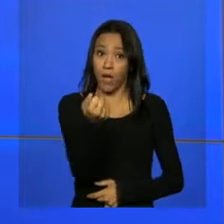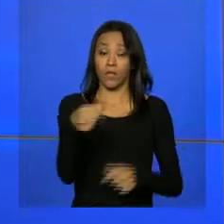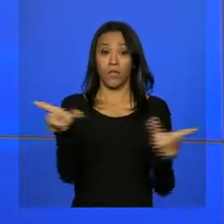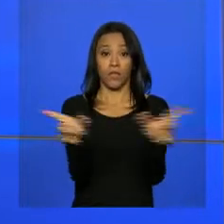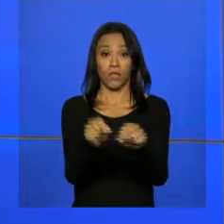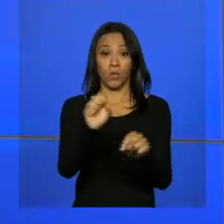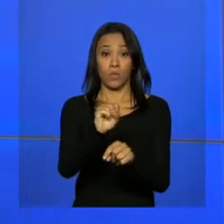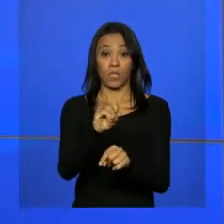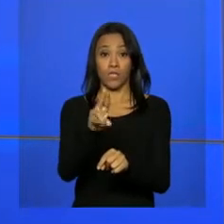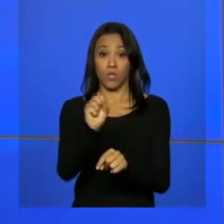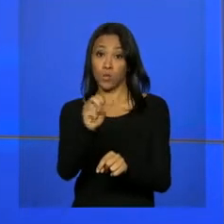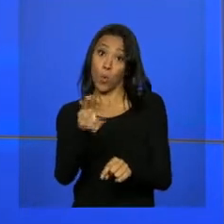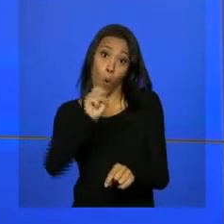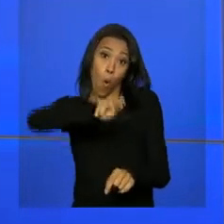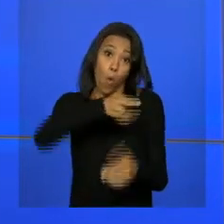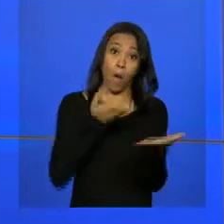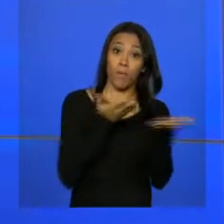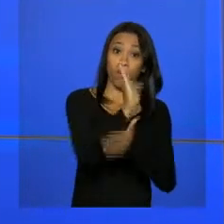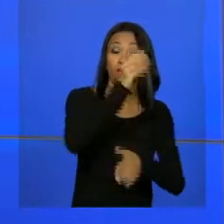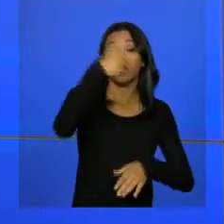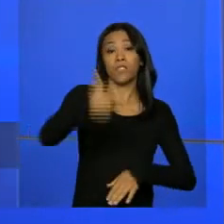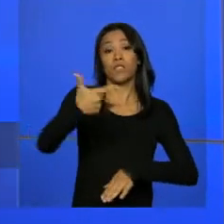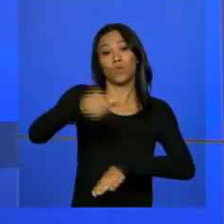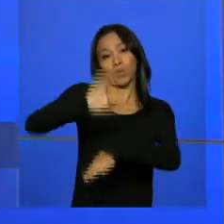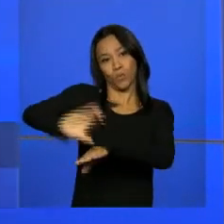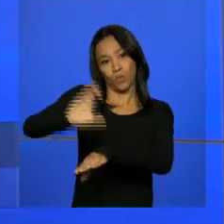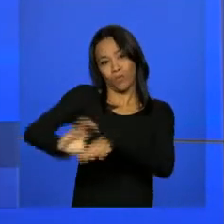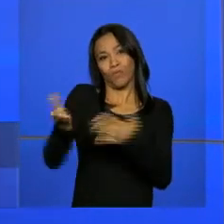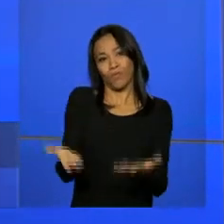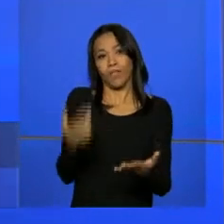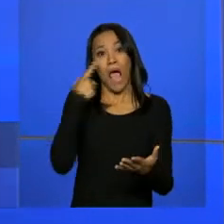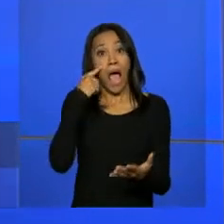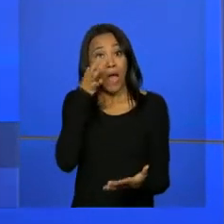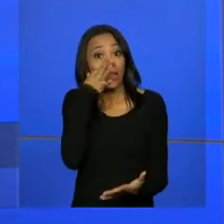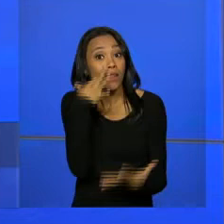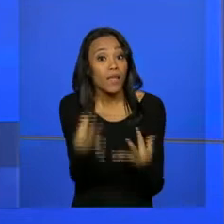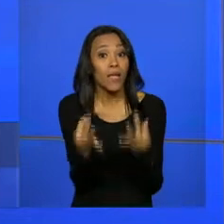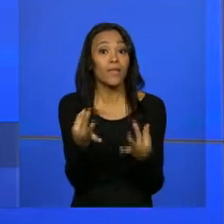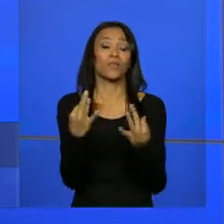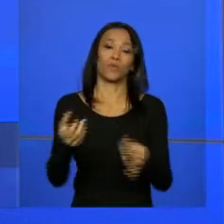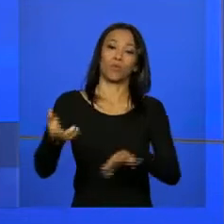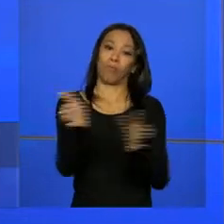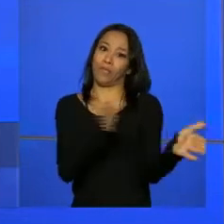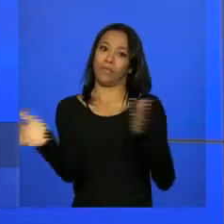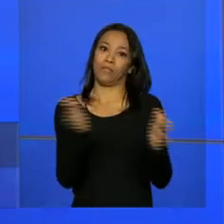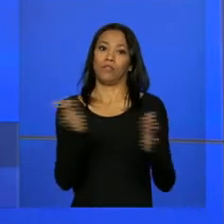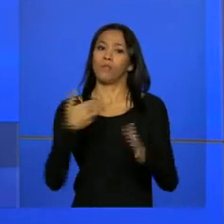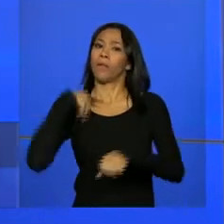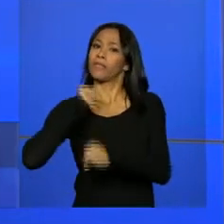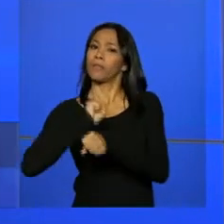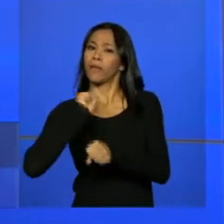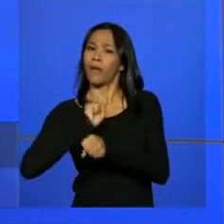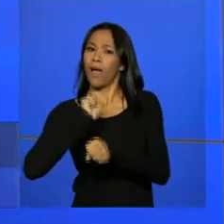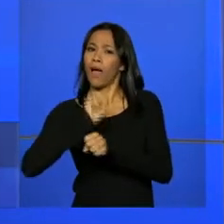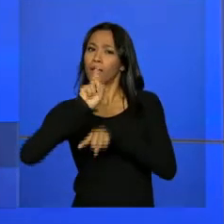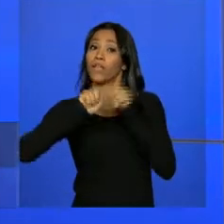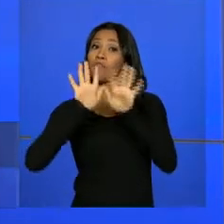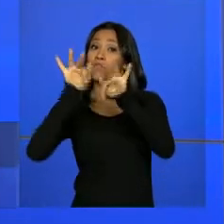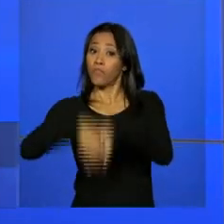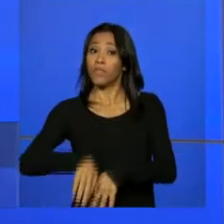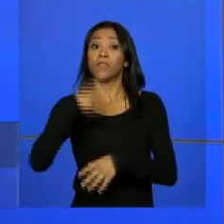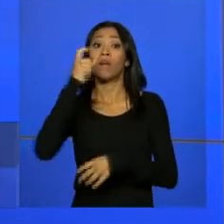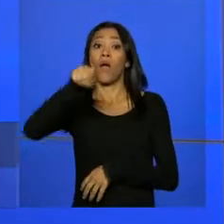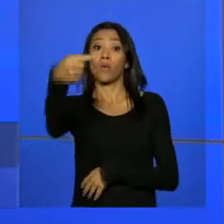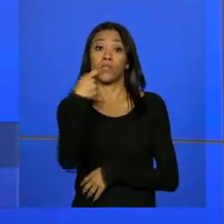ou foi aprovado na segunda opção de curso deve ficar atento ao prazo para entrar na lista de espera, que termina na sexta